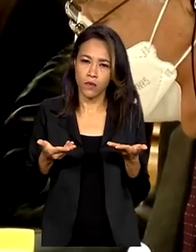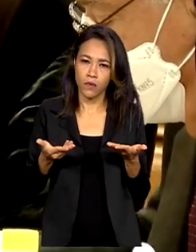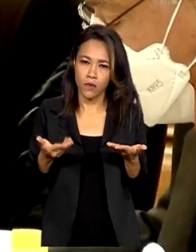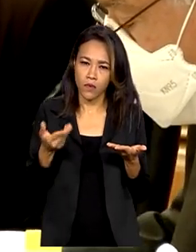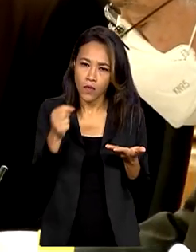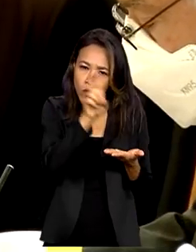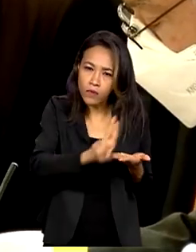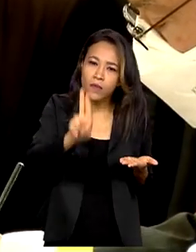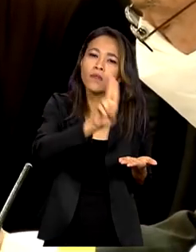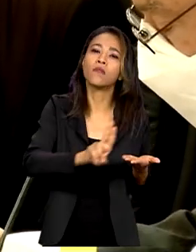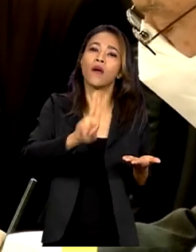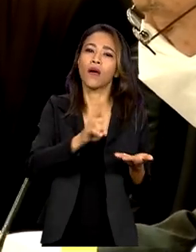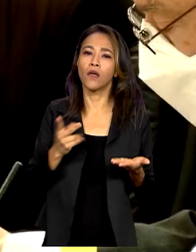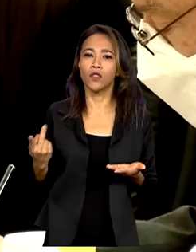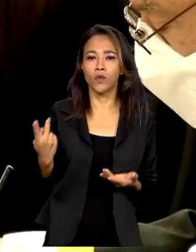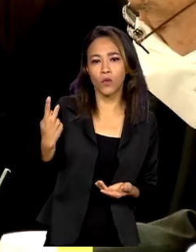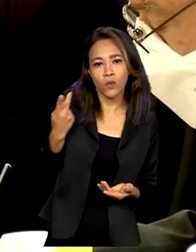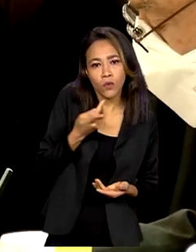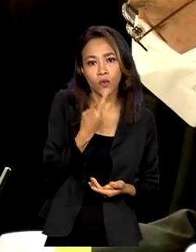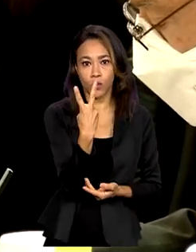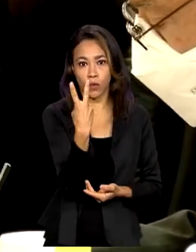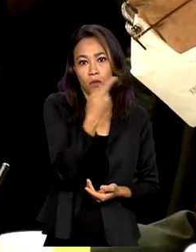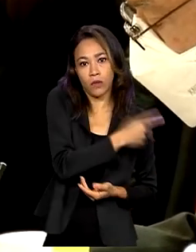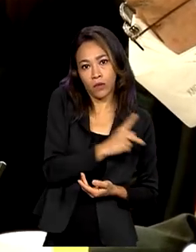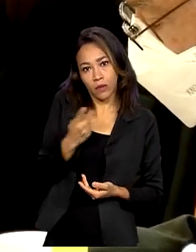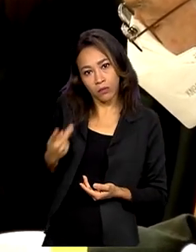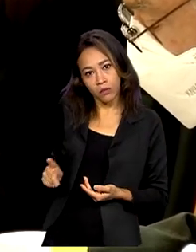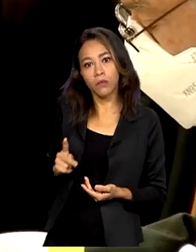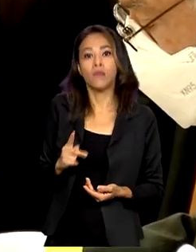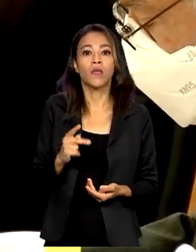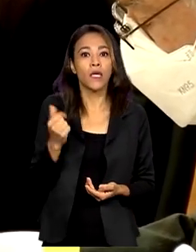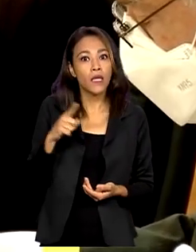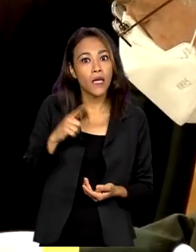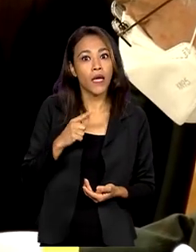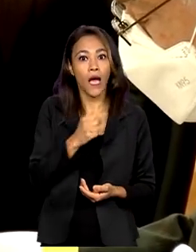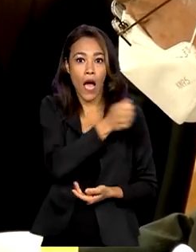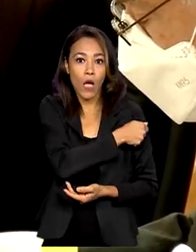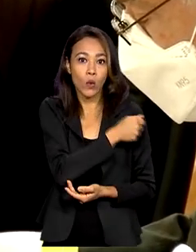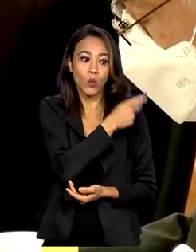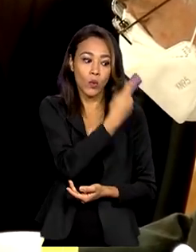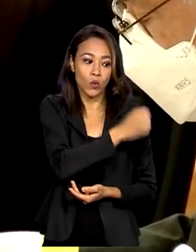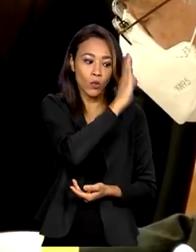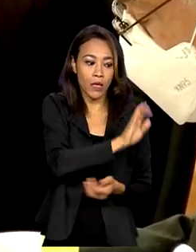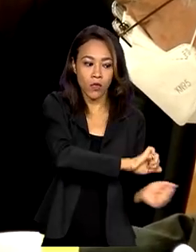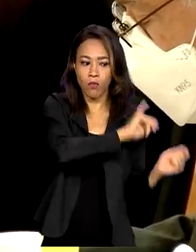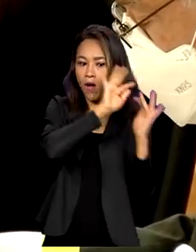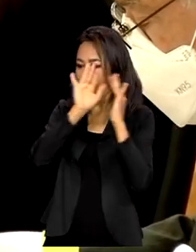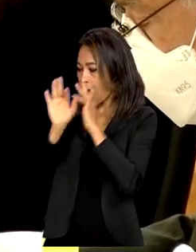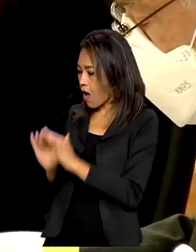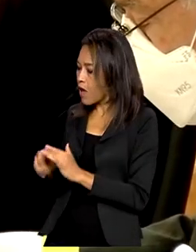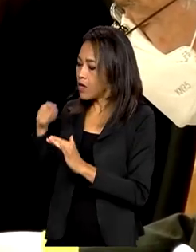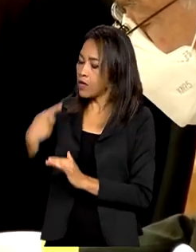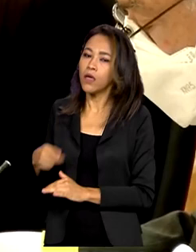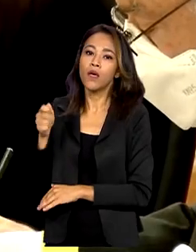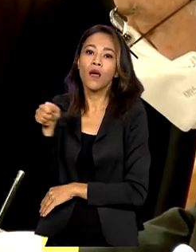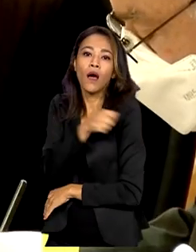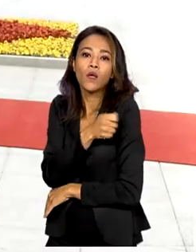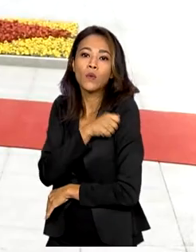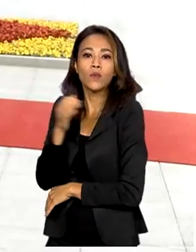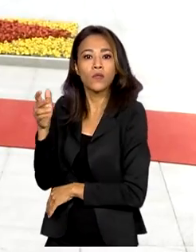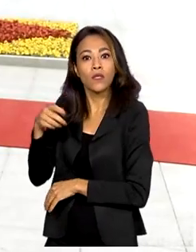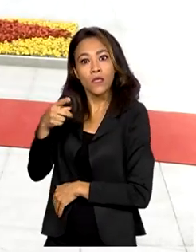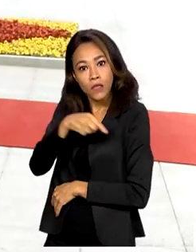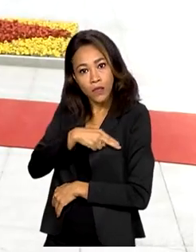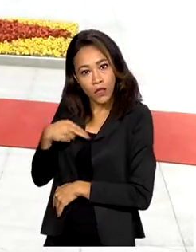universidades para que a gente tenha mais alunos brasileiros na China e mais alunos chineses no Brasil.